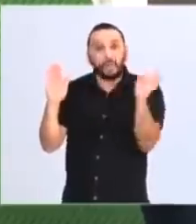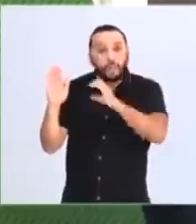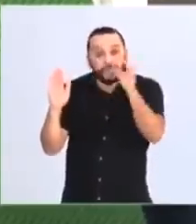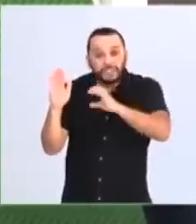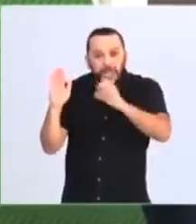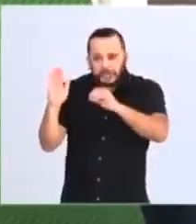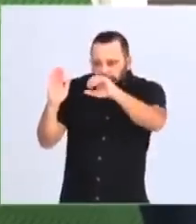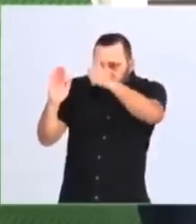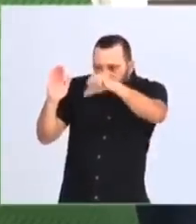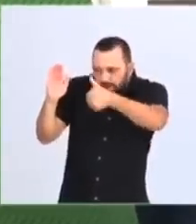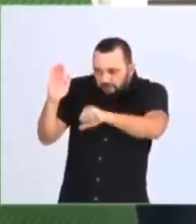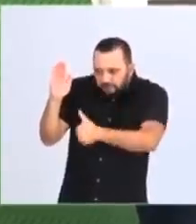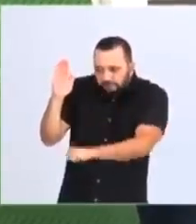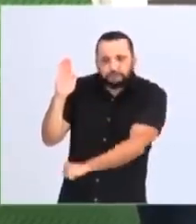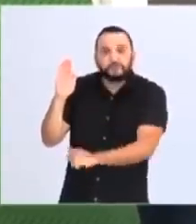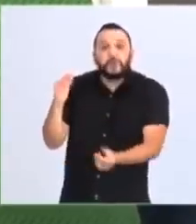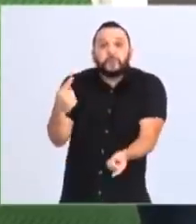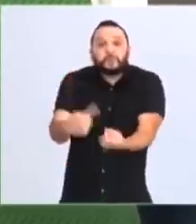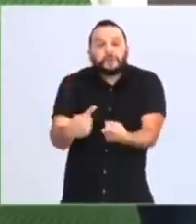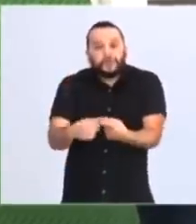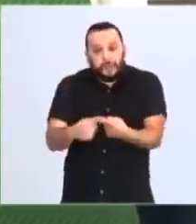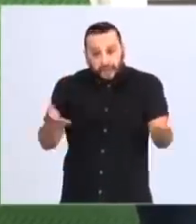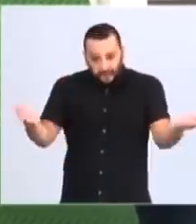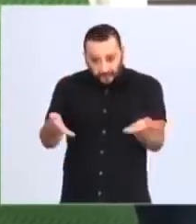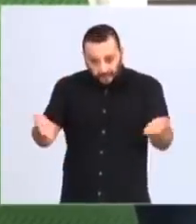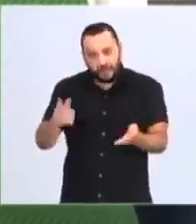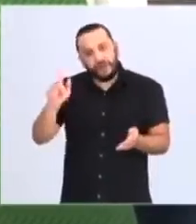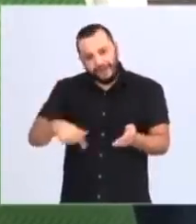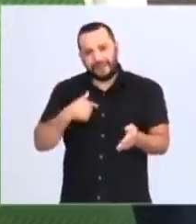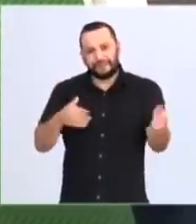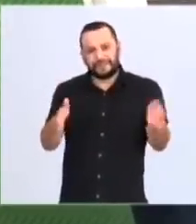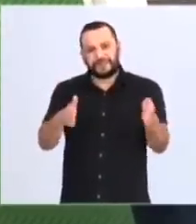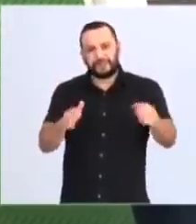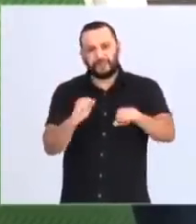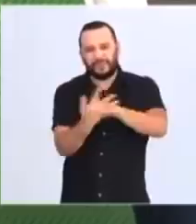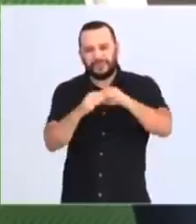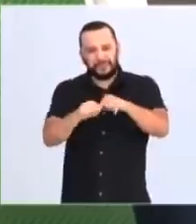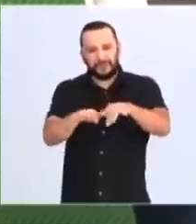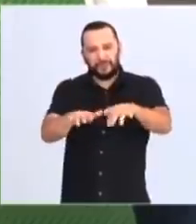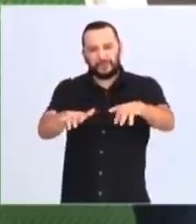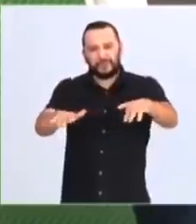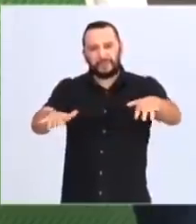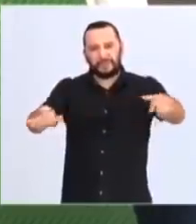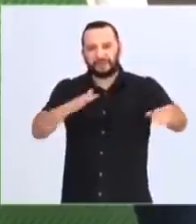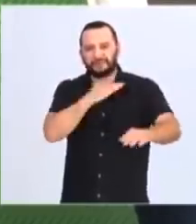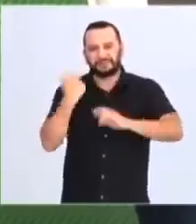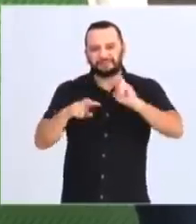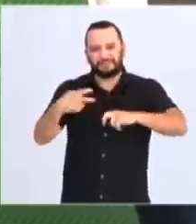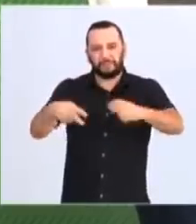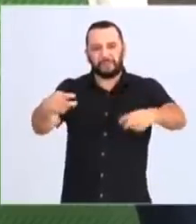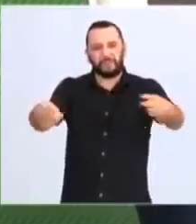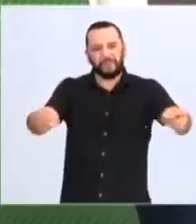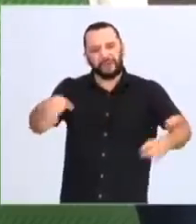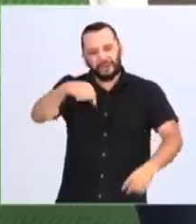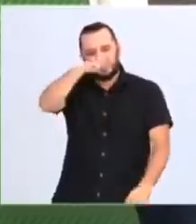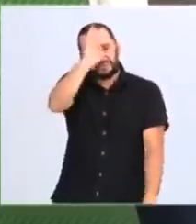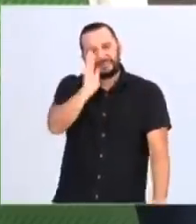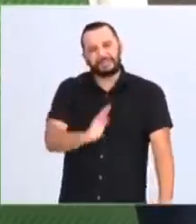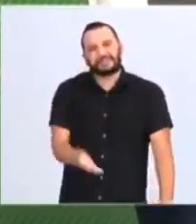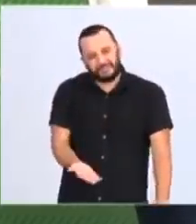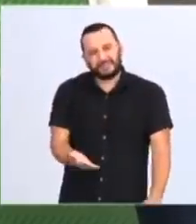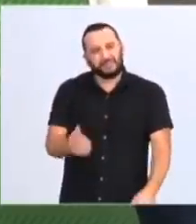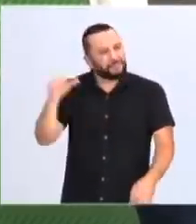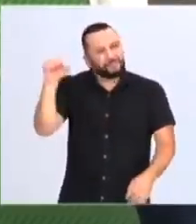pandemia, de um drama jamais visto, jamais presenciado em nosso país. Senso de